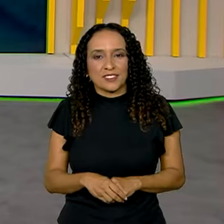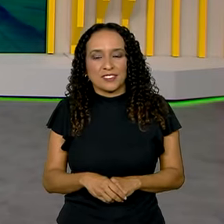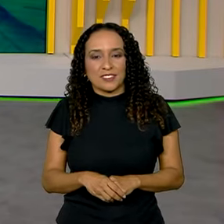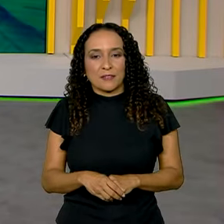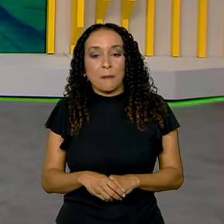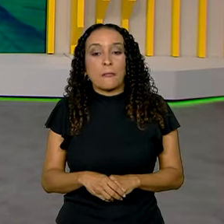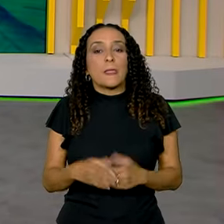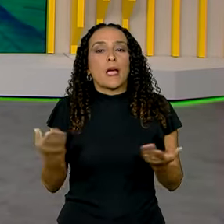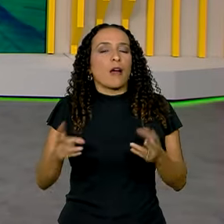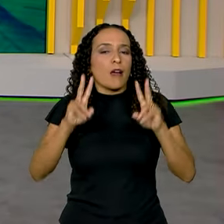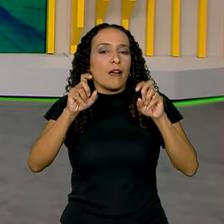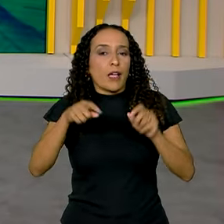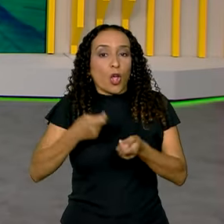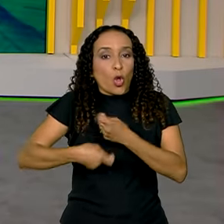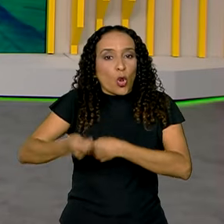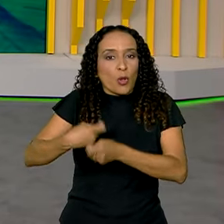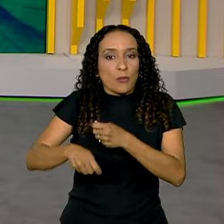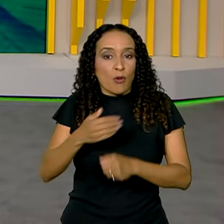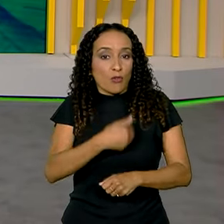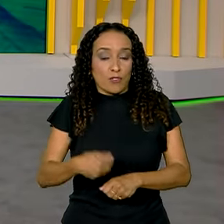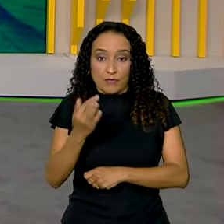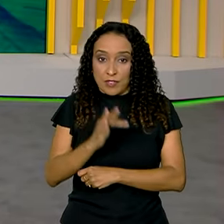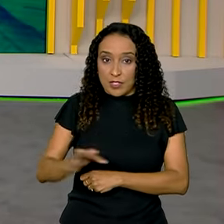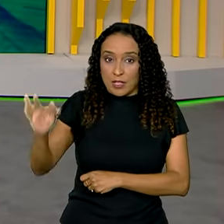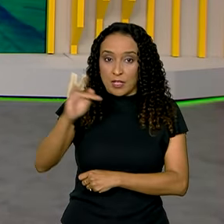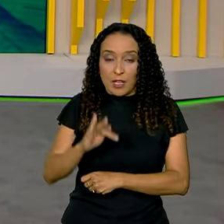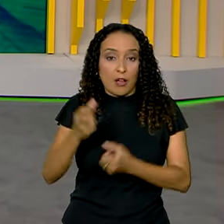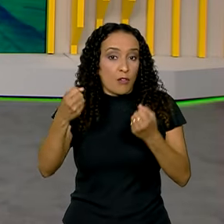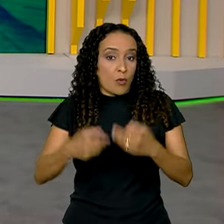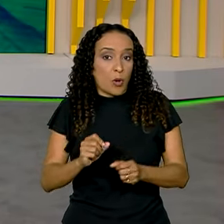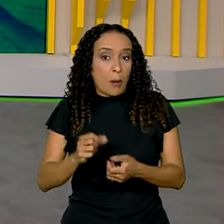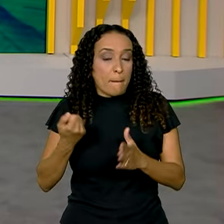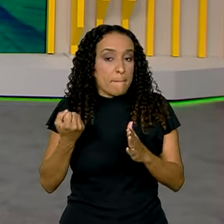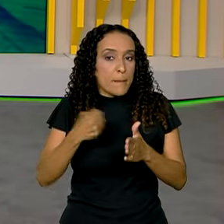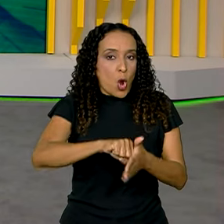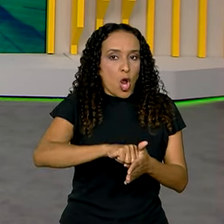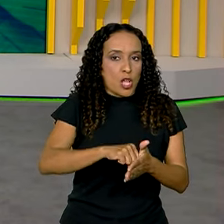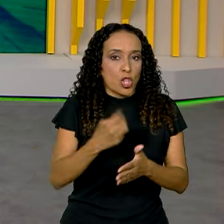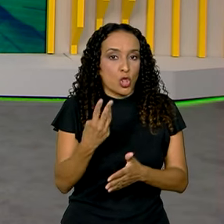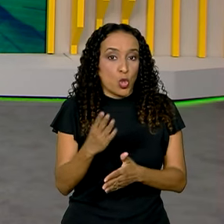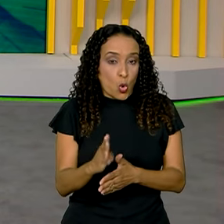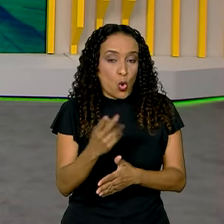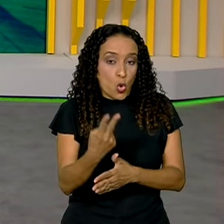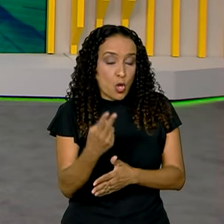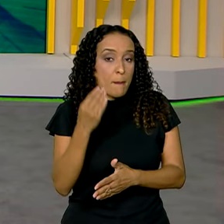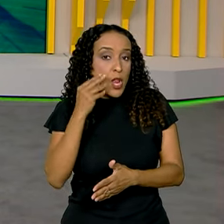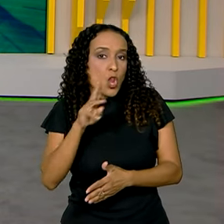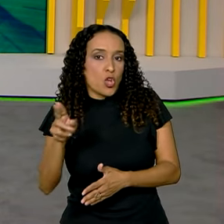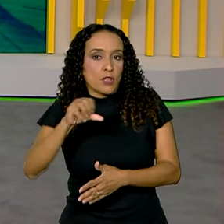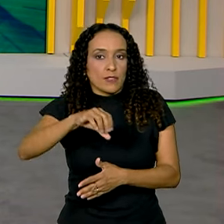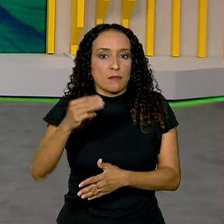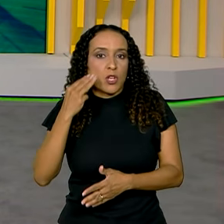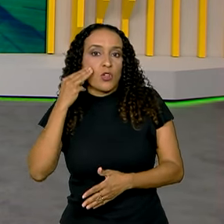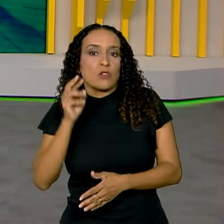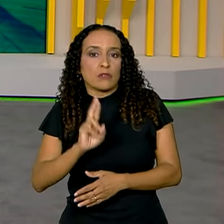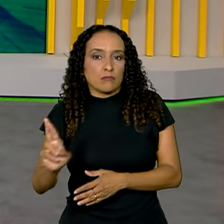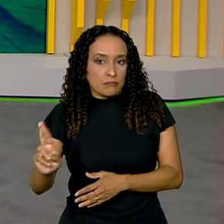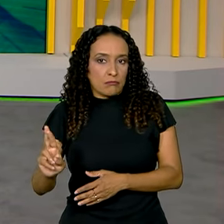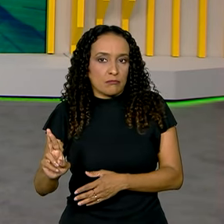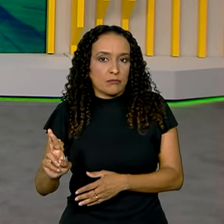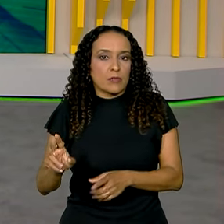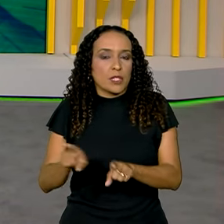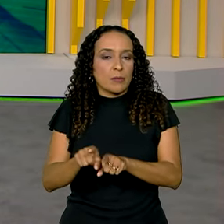E agora o assunto é economia. O governo federal determinou o bloqueio de 2 bilhões e 900 milhões de reais do orçamento